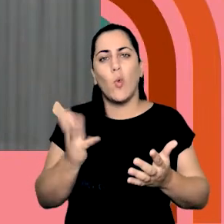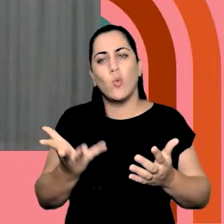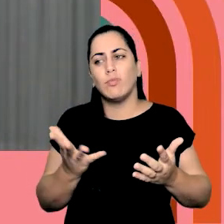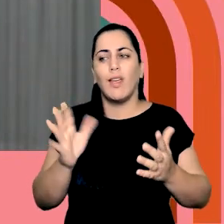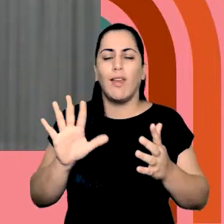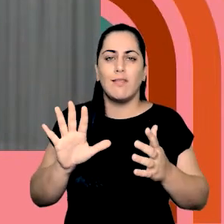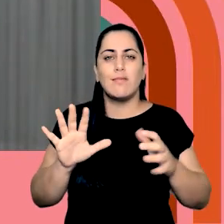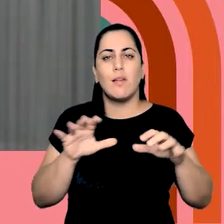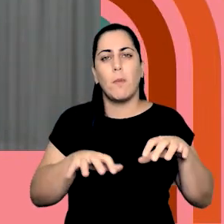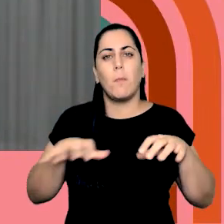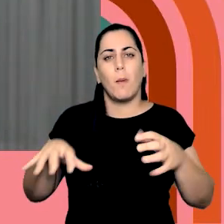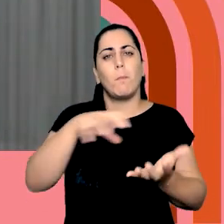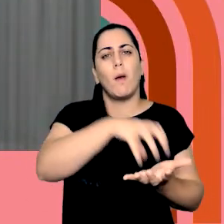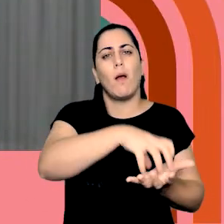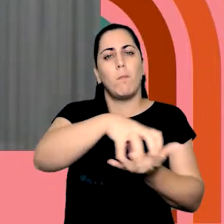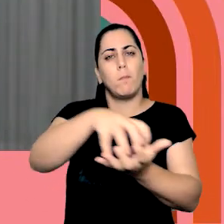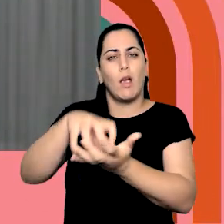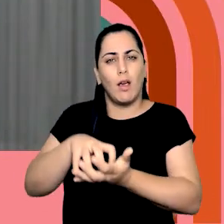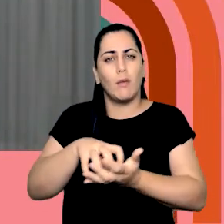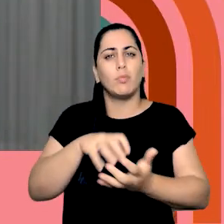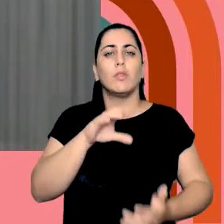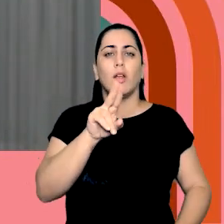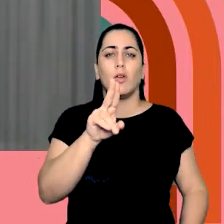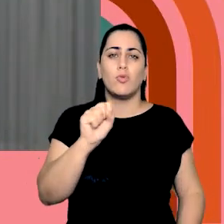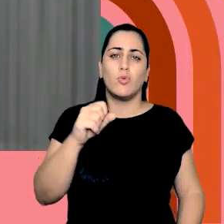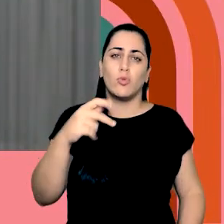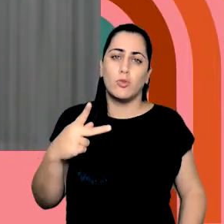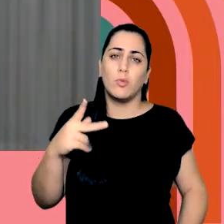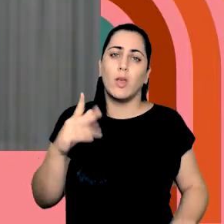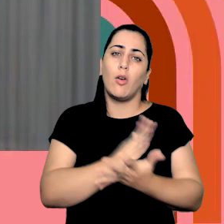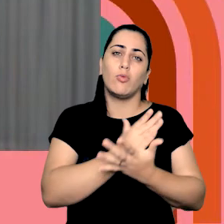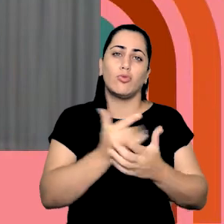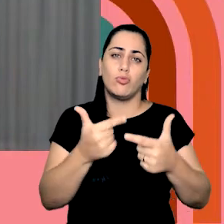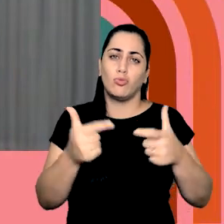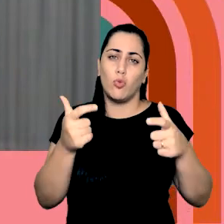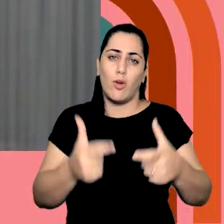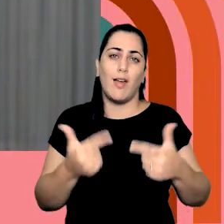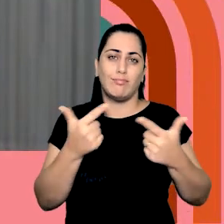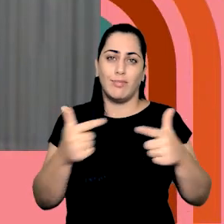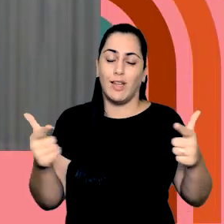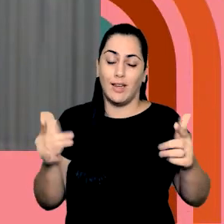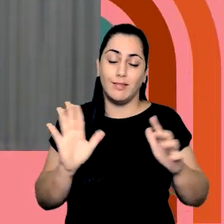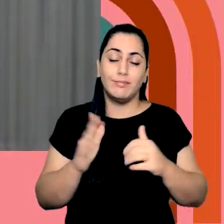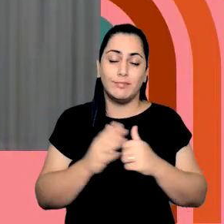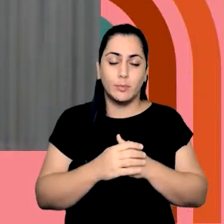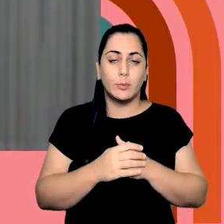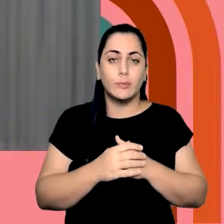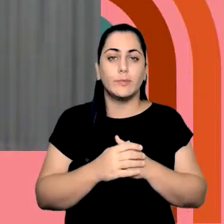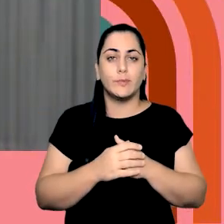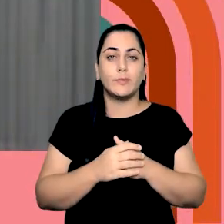outros campos da USP, e com certeza não é uma realidade em outros ambientes. Então,